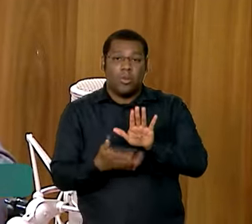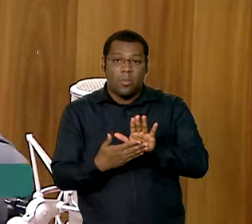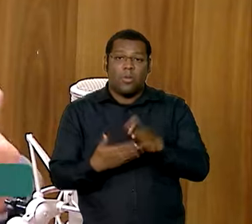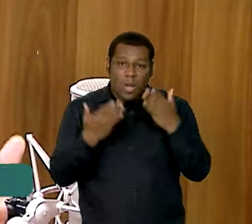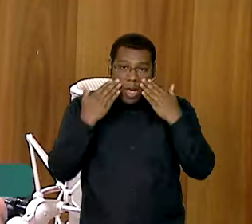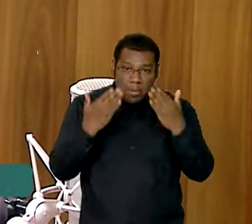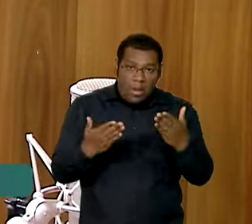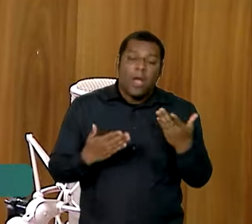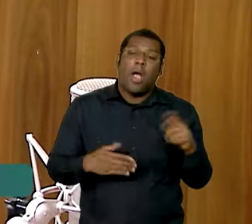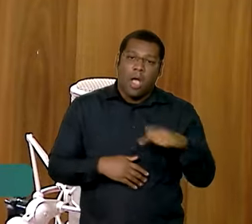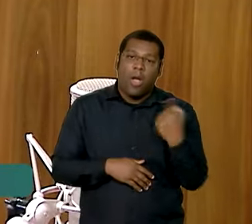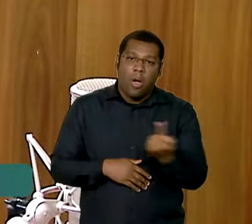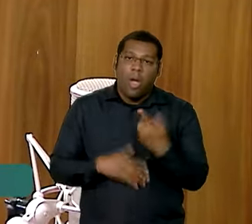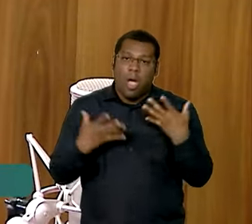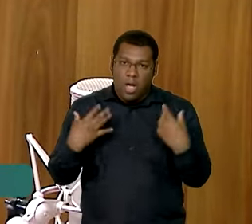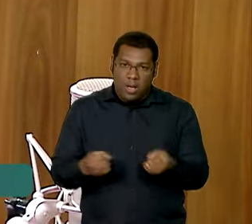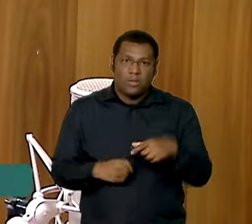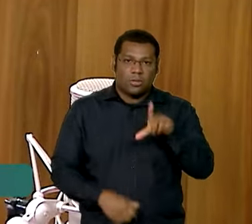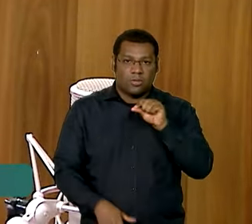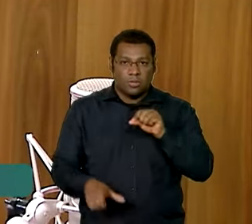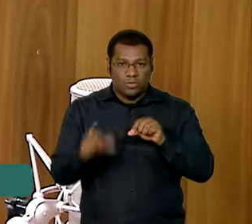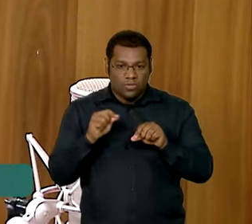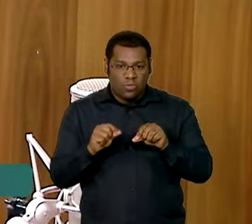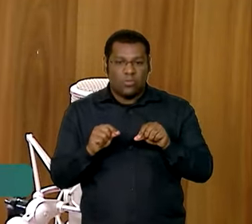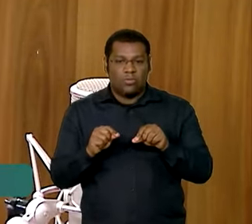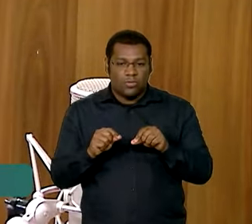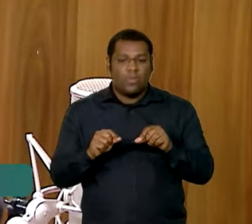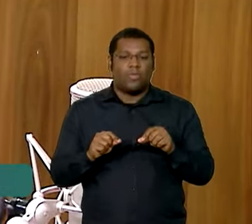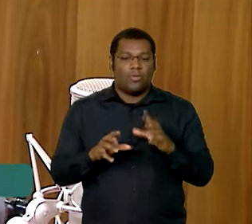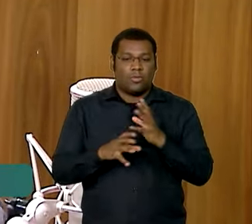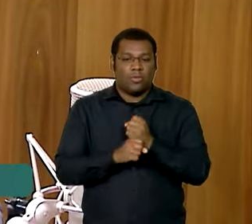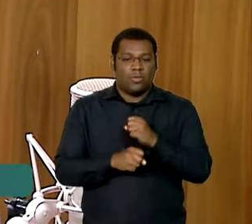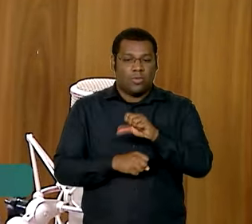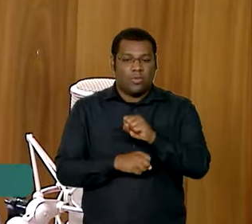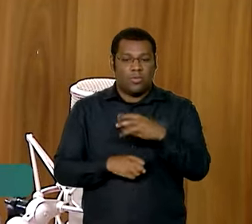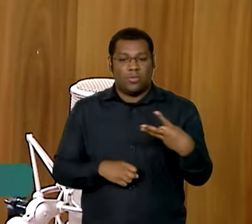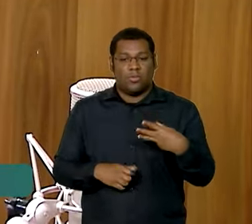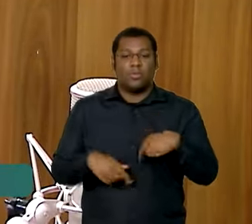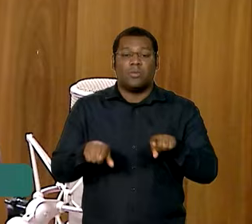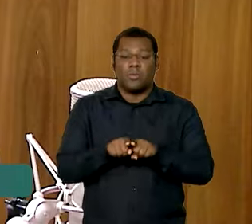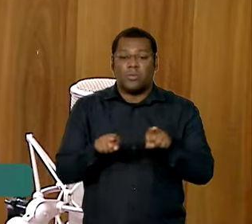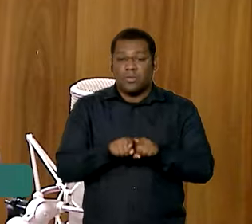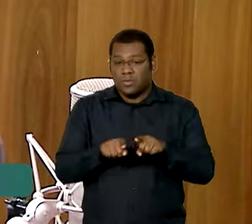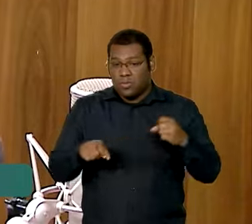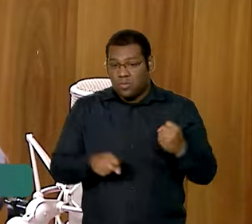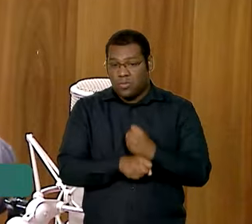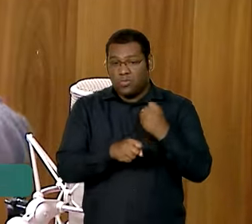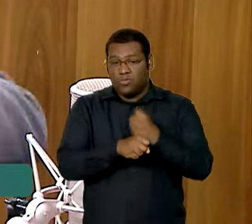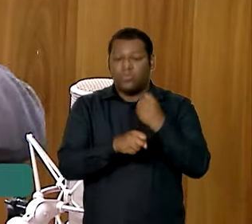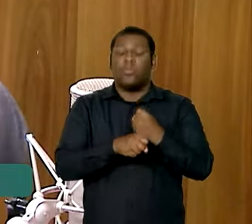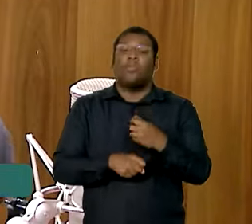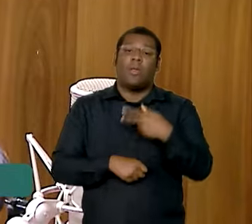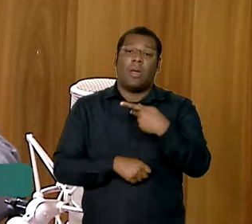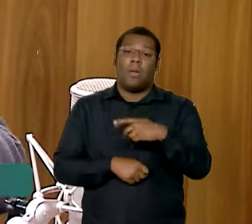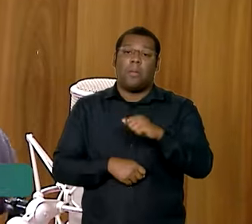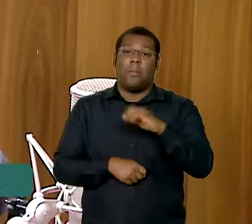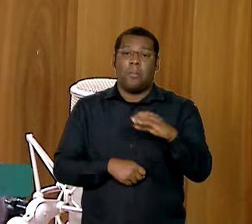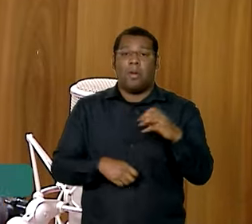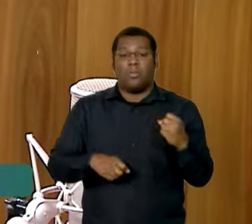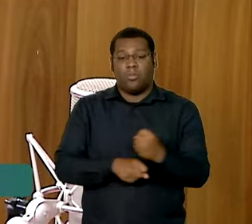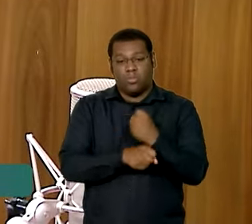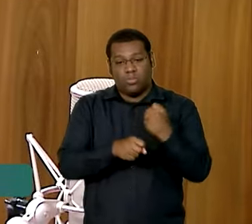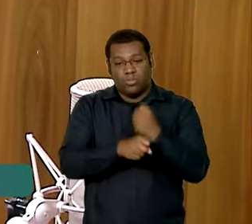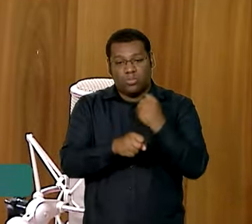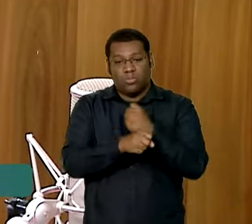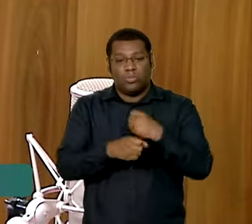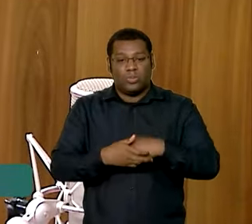Além disso, nós temos mais 138 obras que já estão sendo executadas, que aí a gente chama de PAC Obras, já são as execuções